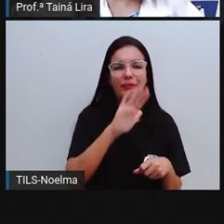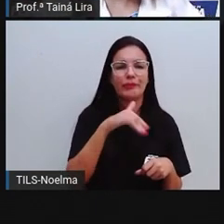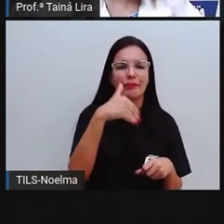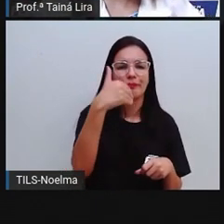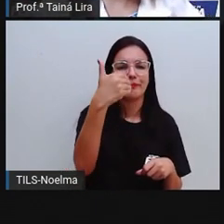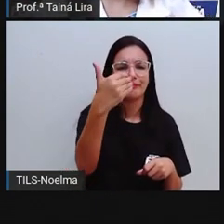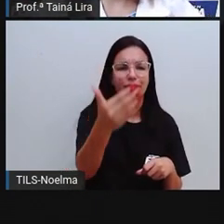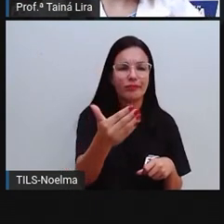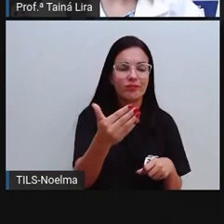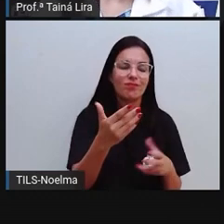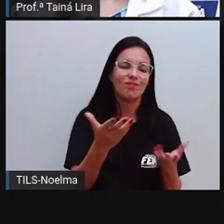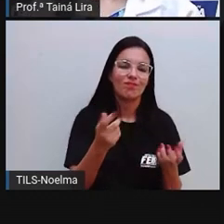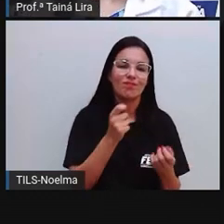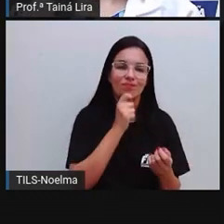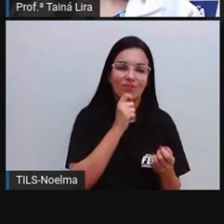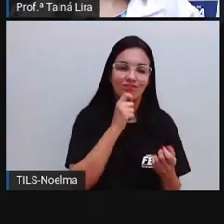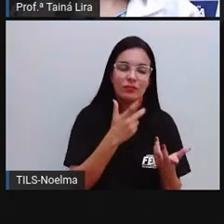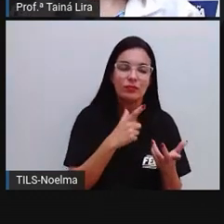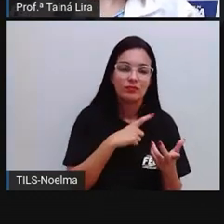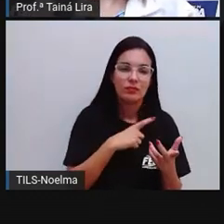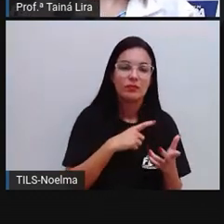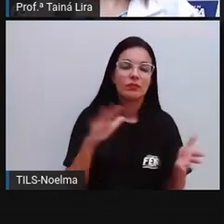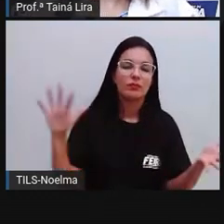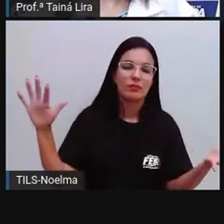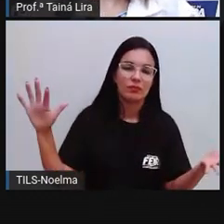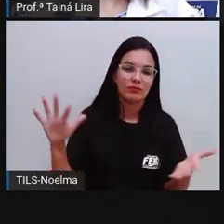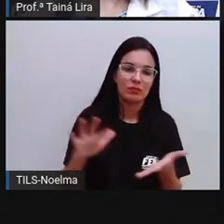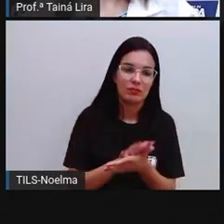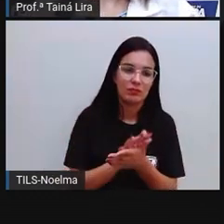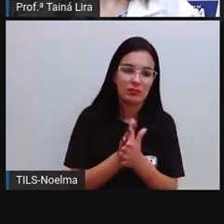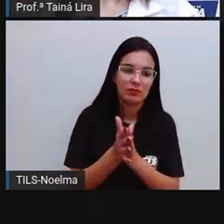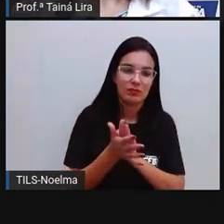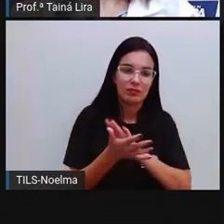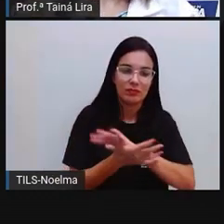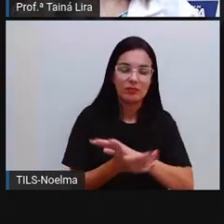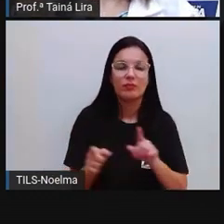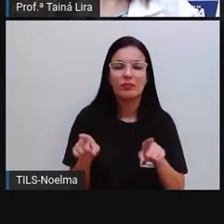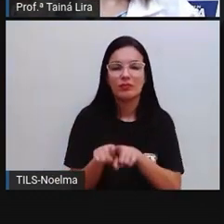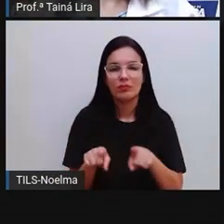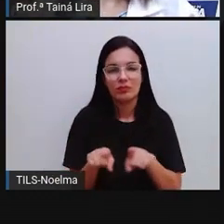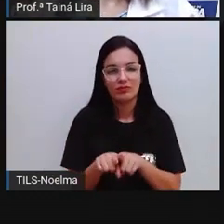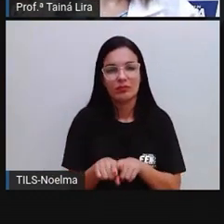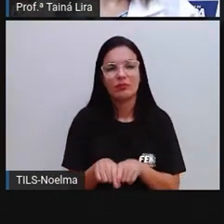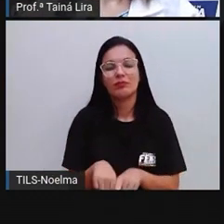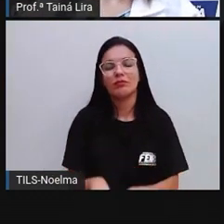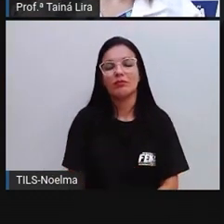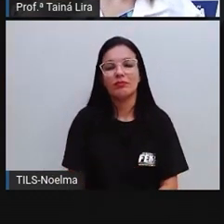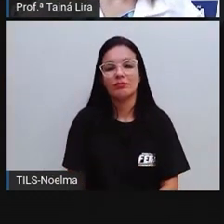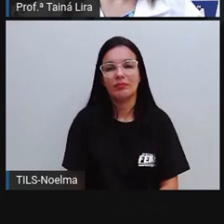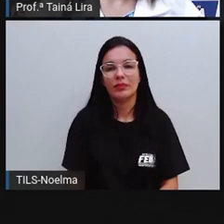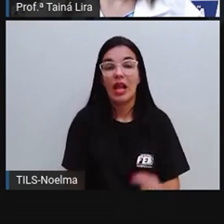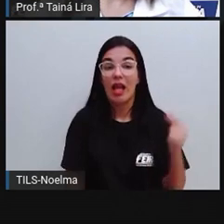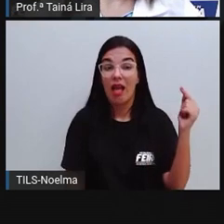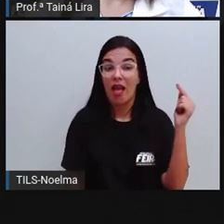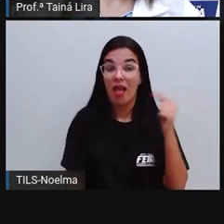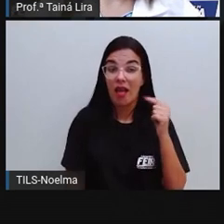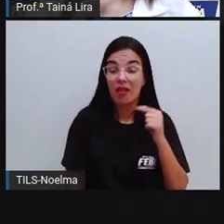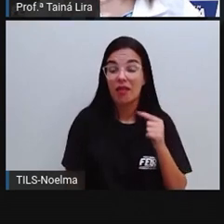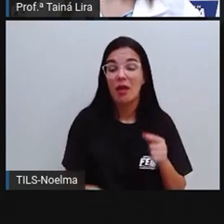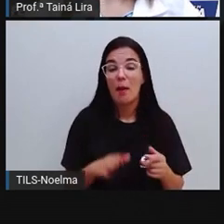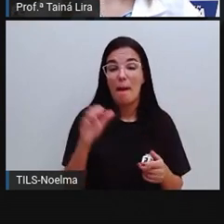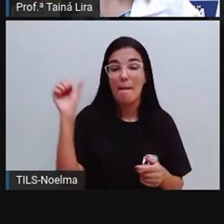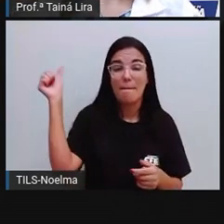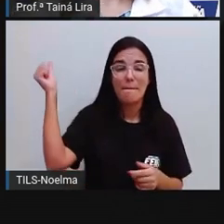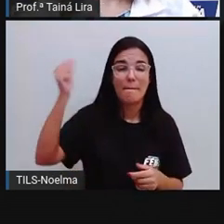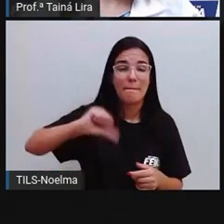tragédia de Mariana. Teve uma tragédia também nessa cidade, Brumadinho. Só que essa tragédia, né,